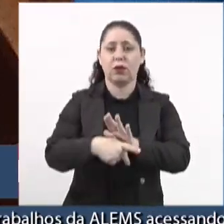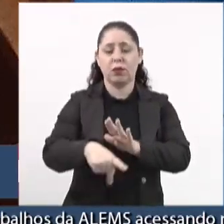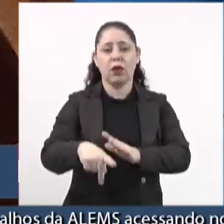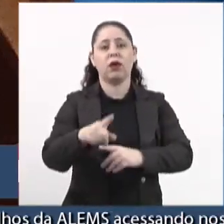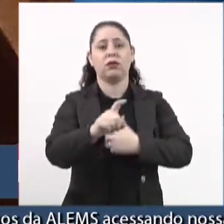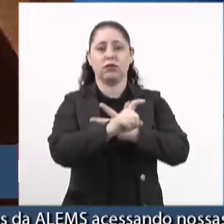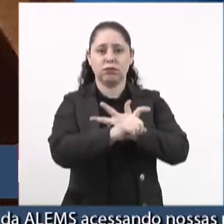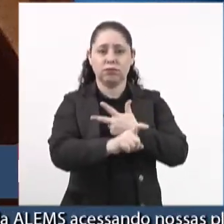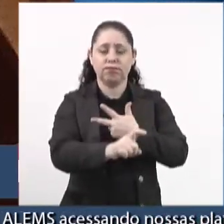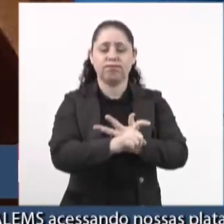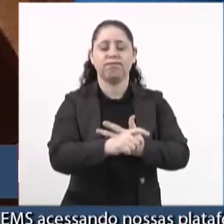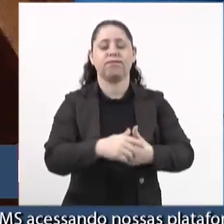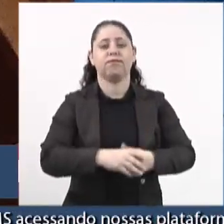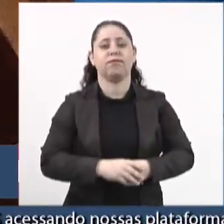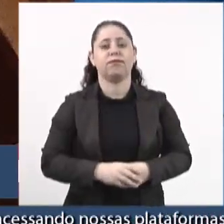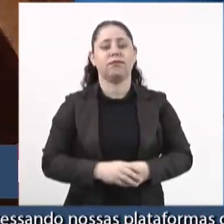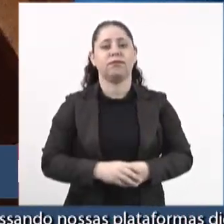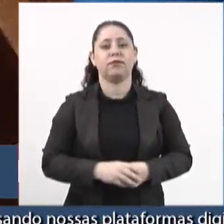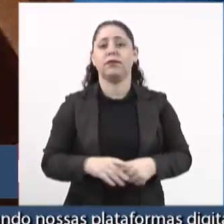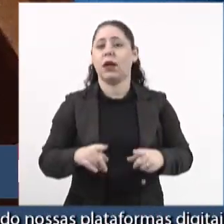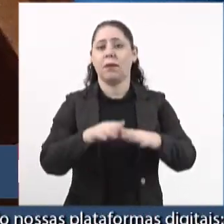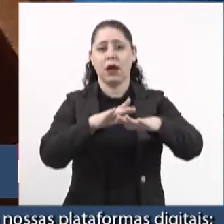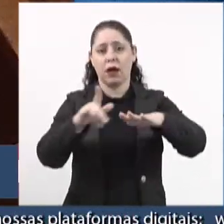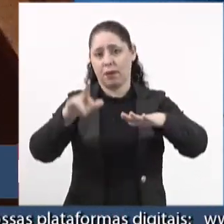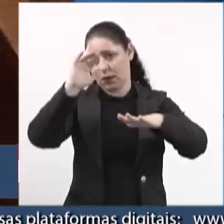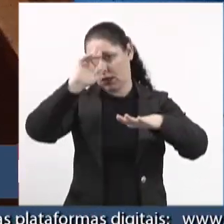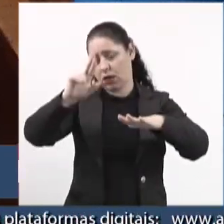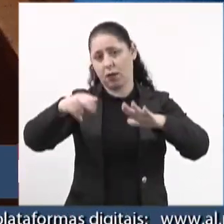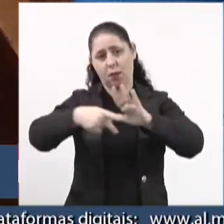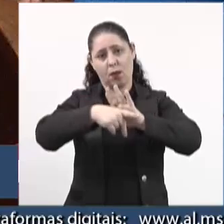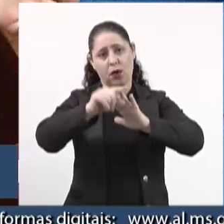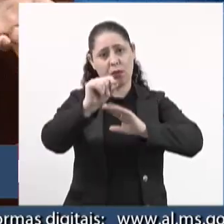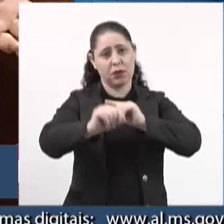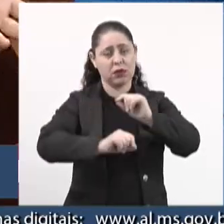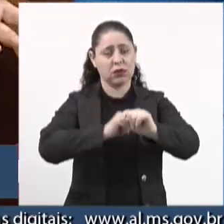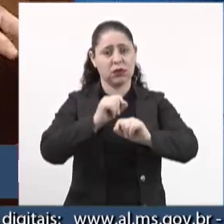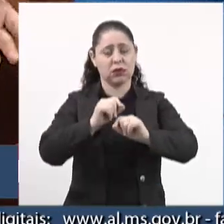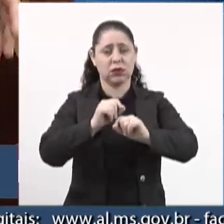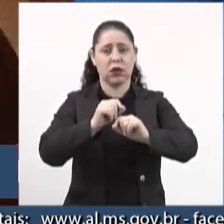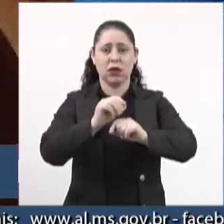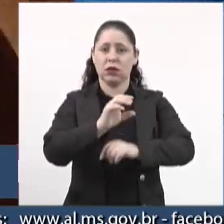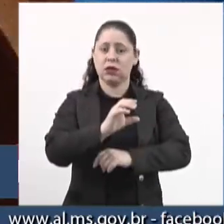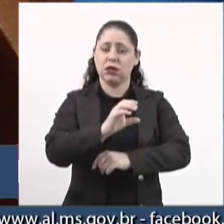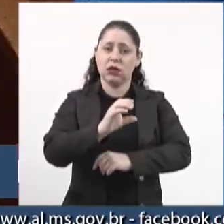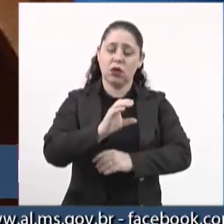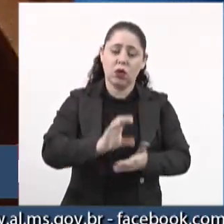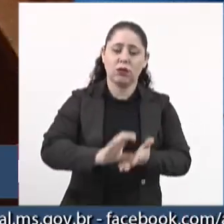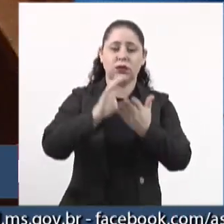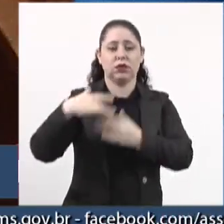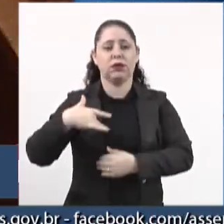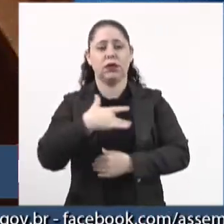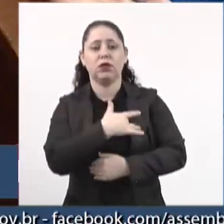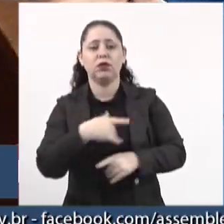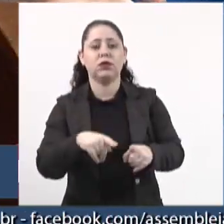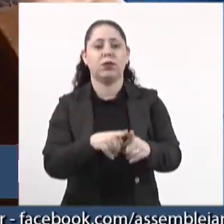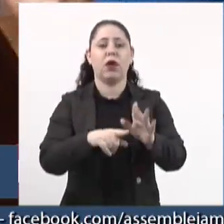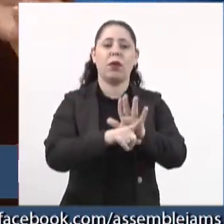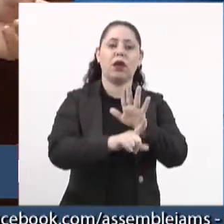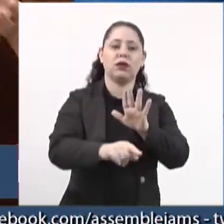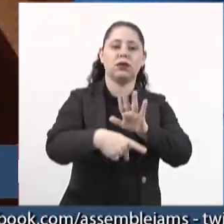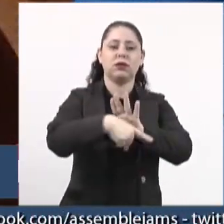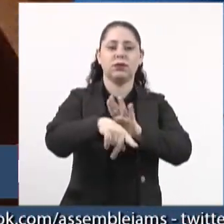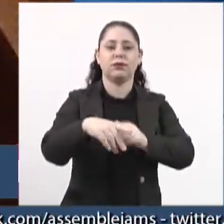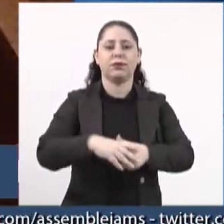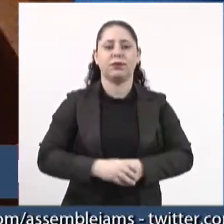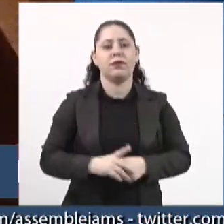executivo, e da mesa aqui da casa, seja da comissão de saúde, seja da comissão de legislação,